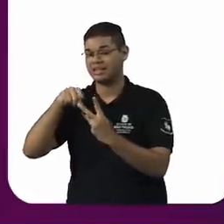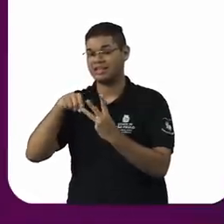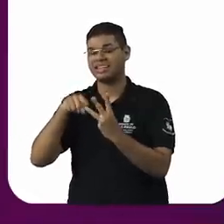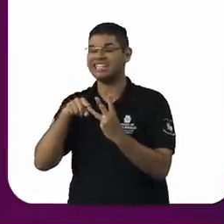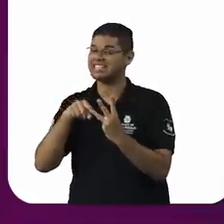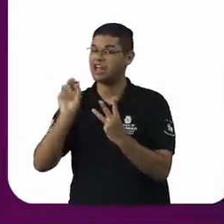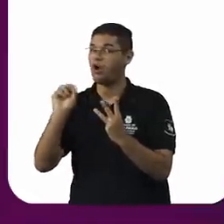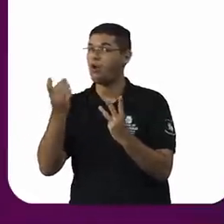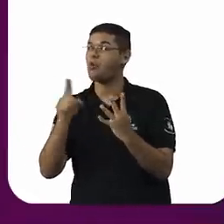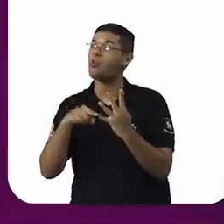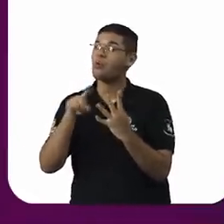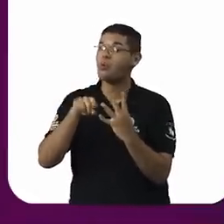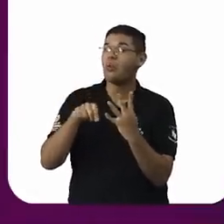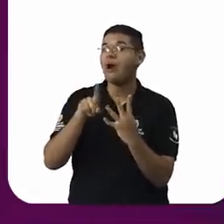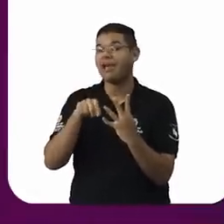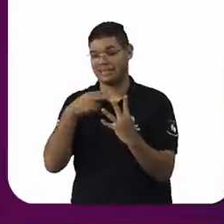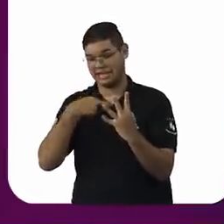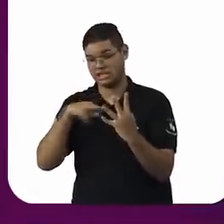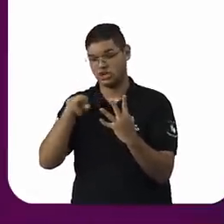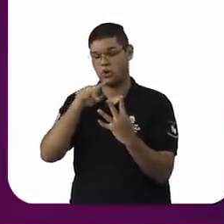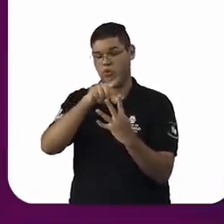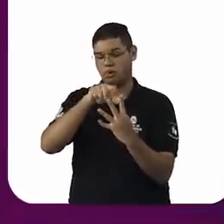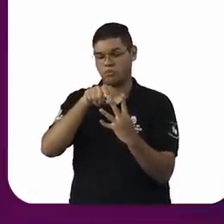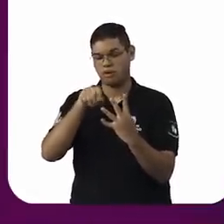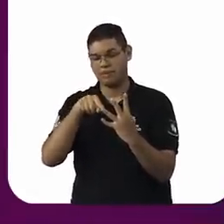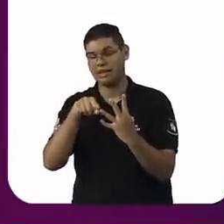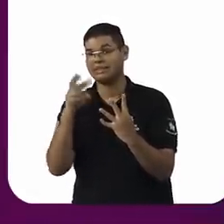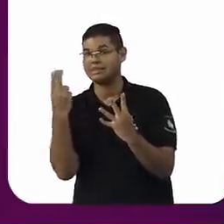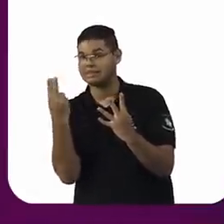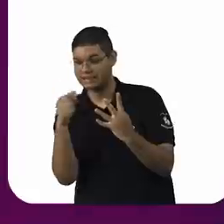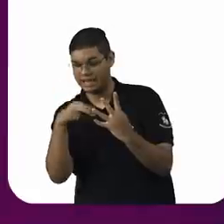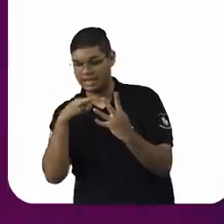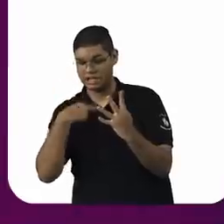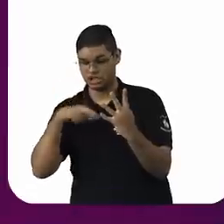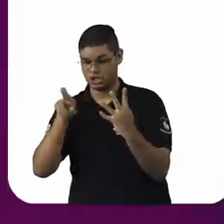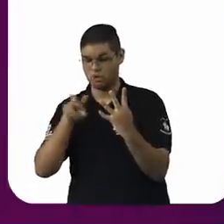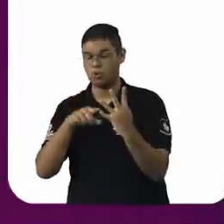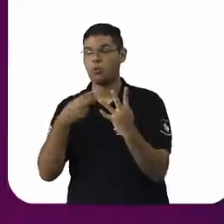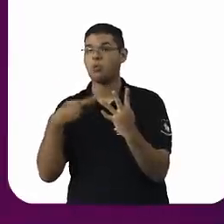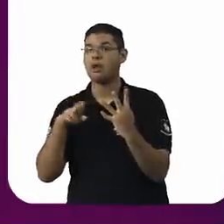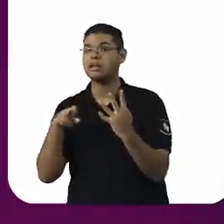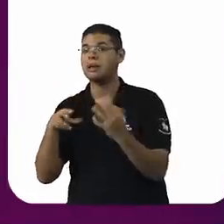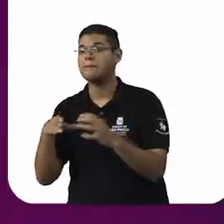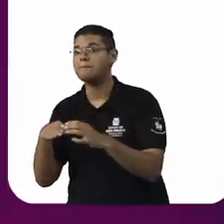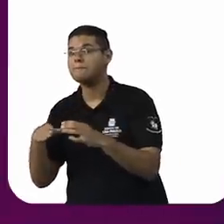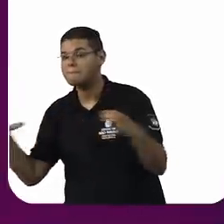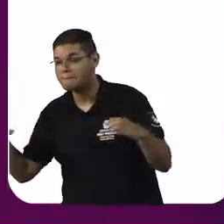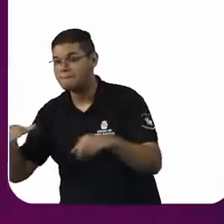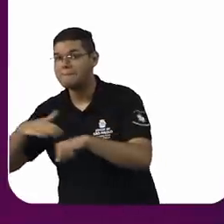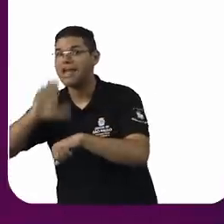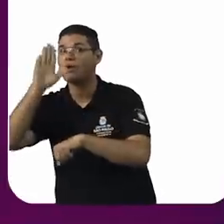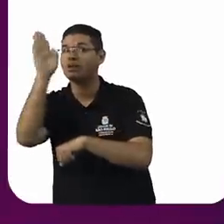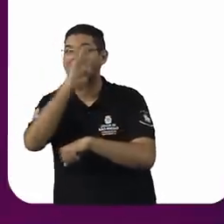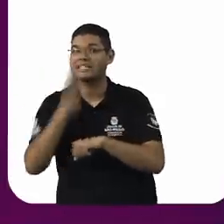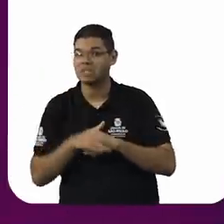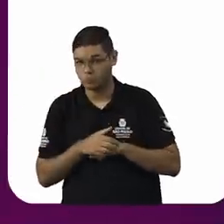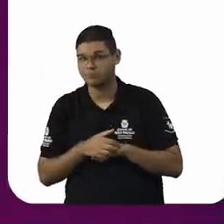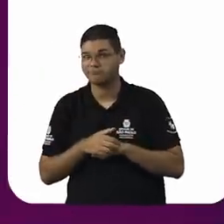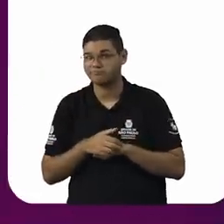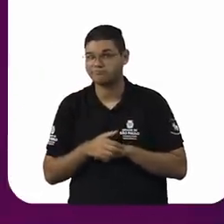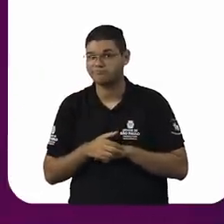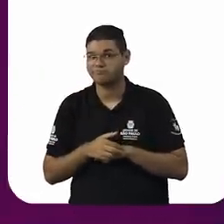A terceira ou quarta maior religião do Brasil. A gente não é ruidoso como os neopentecostais são, mas nós somos